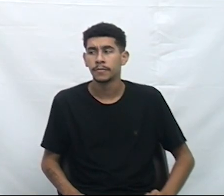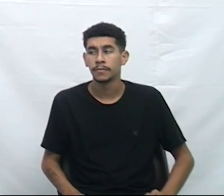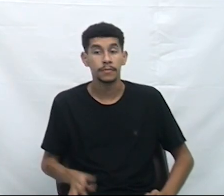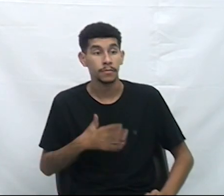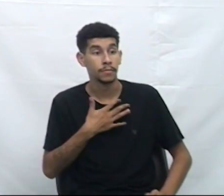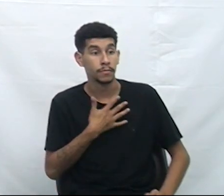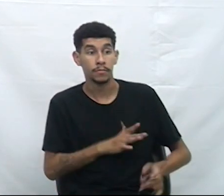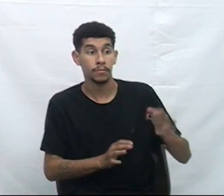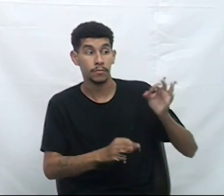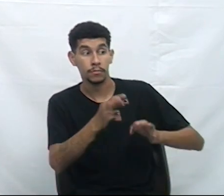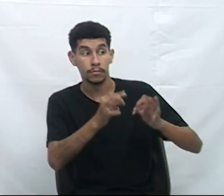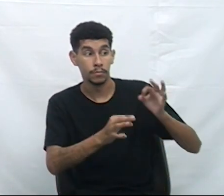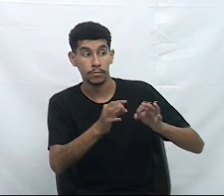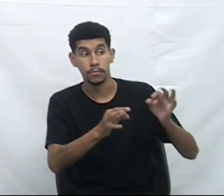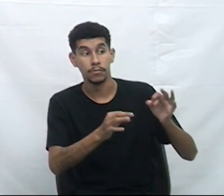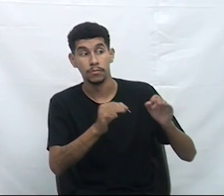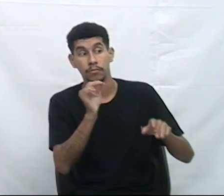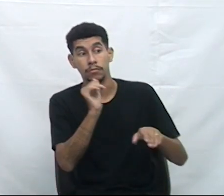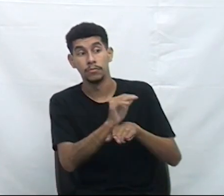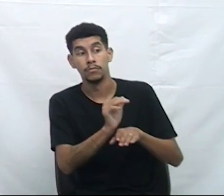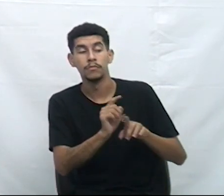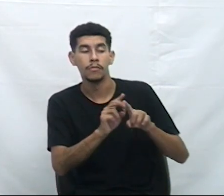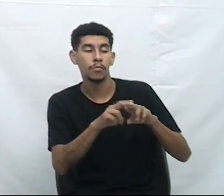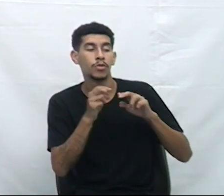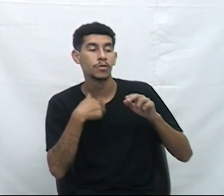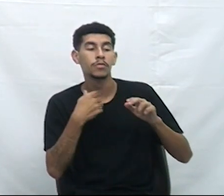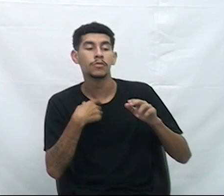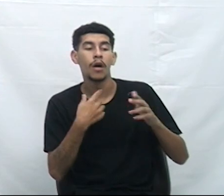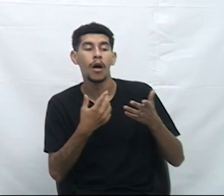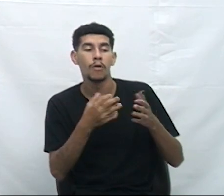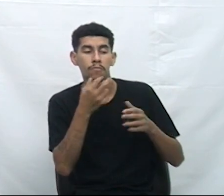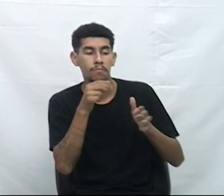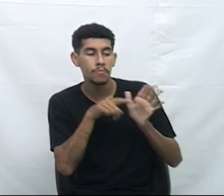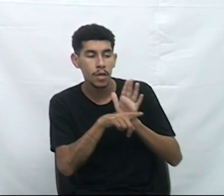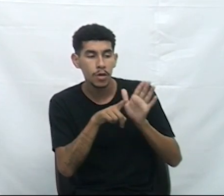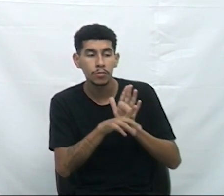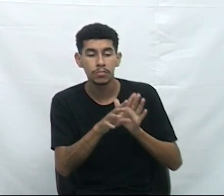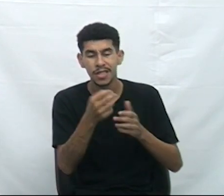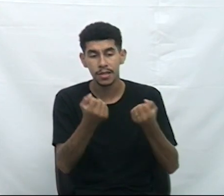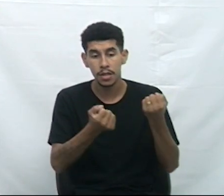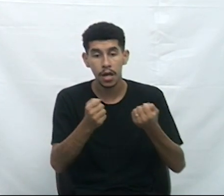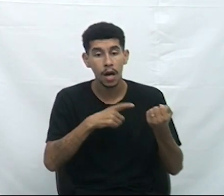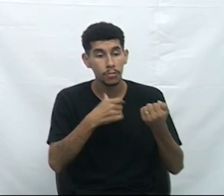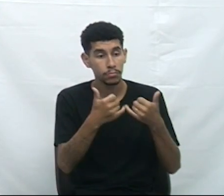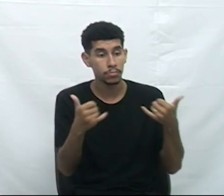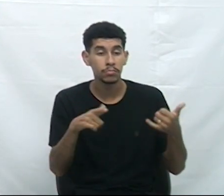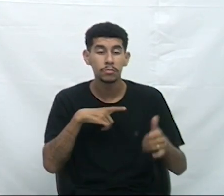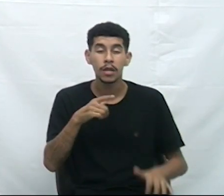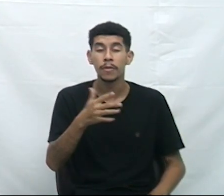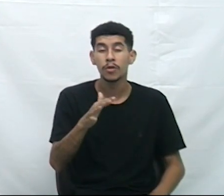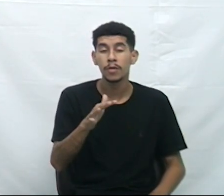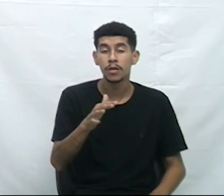injustiça, por isso eu faço questionamentos. Esses veículos podem ter uma autonomia de 171